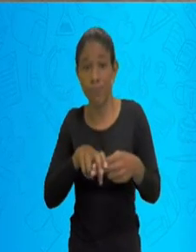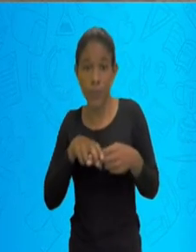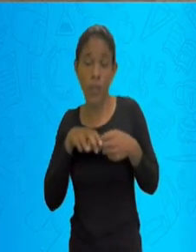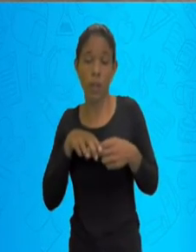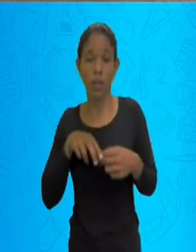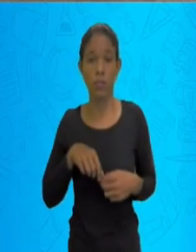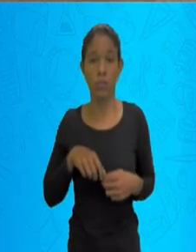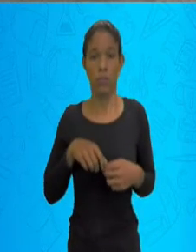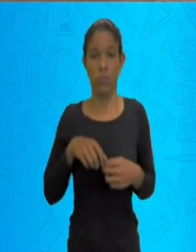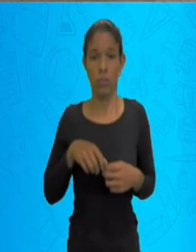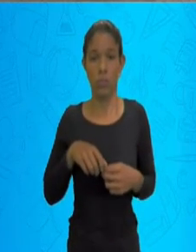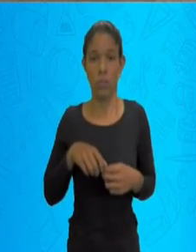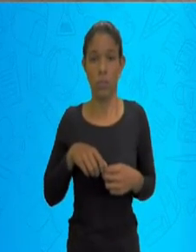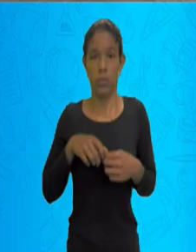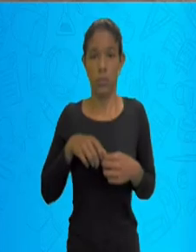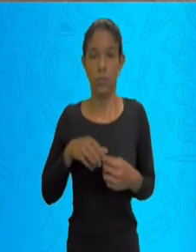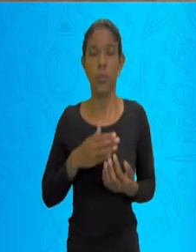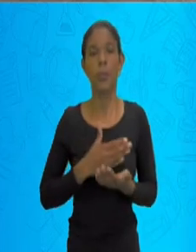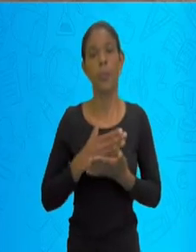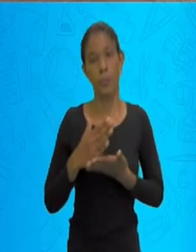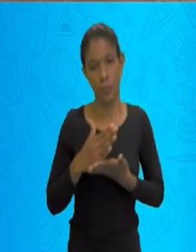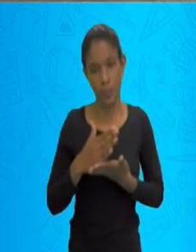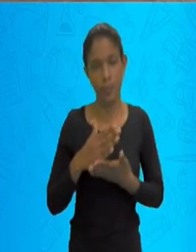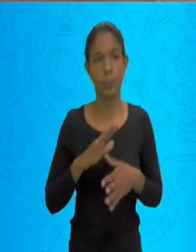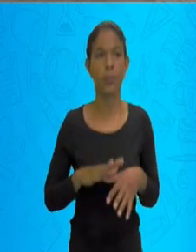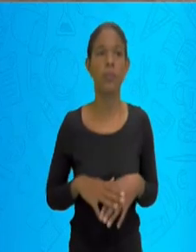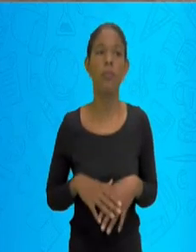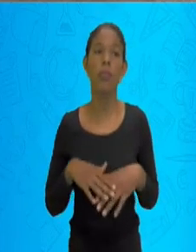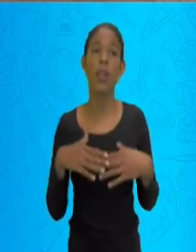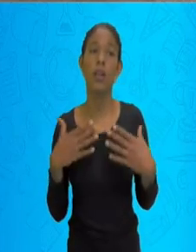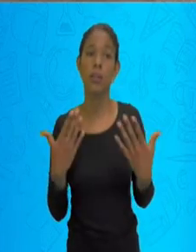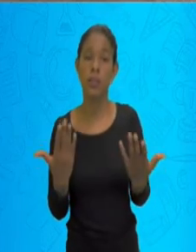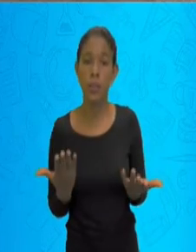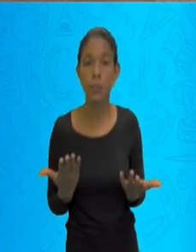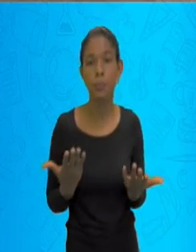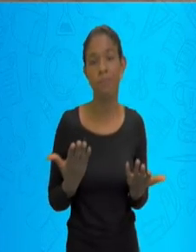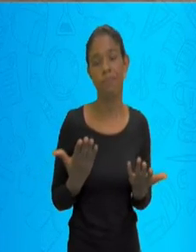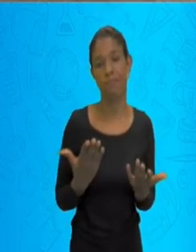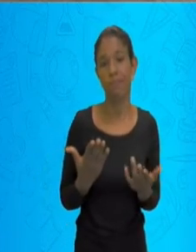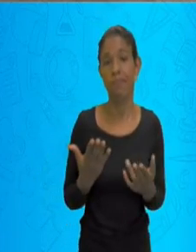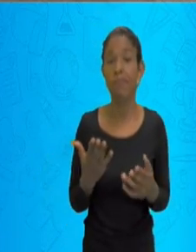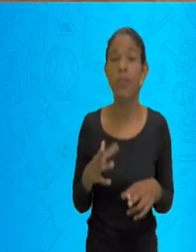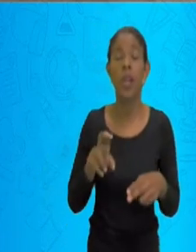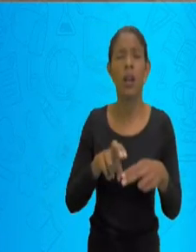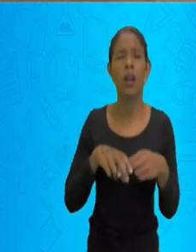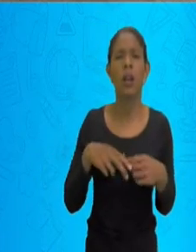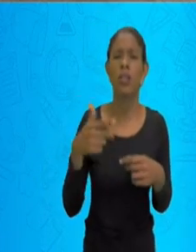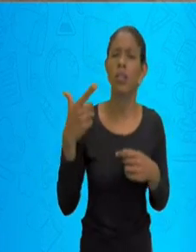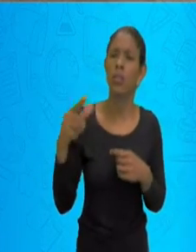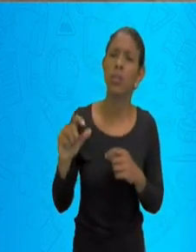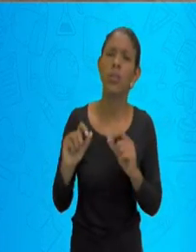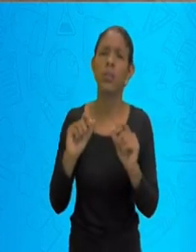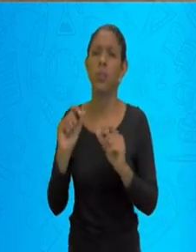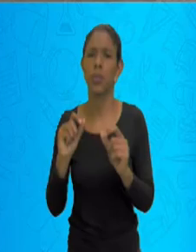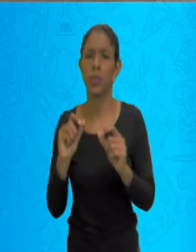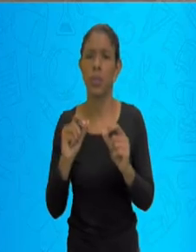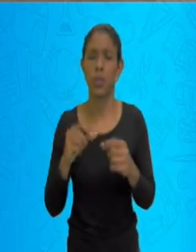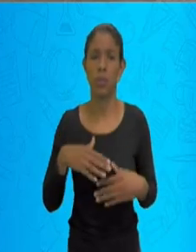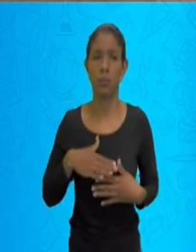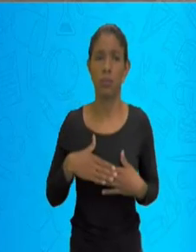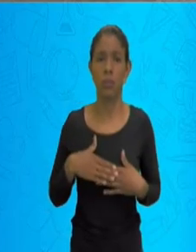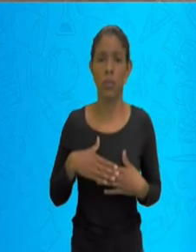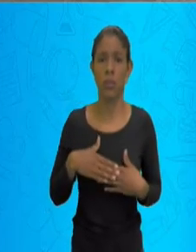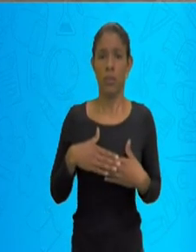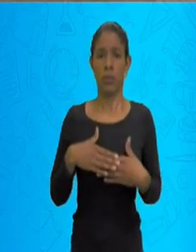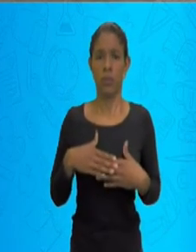soluço. Bom, uma outra coisa que muita gente pergunta, o soluço ele é perigoso?